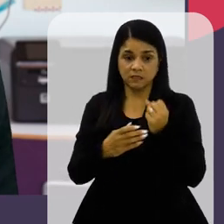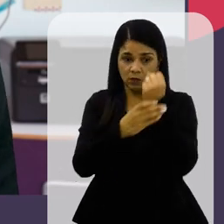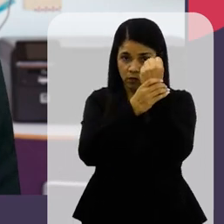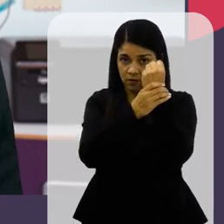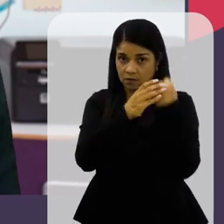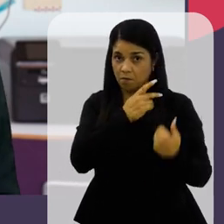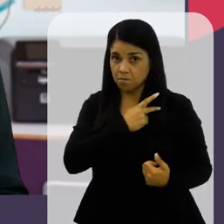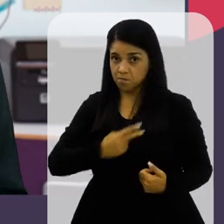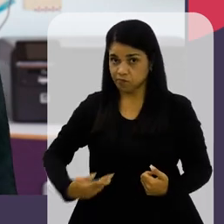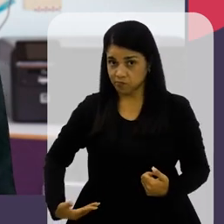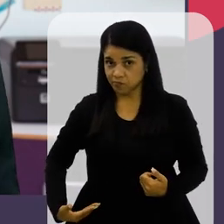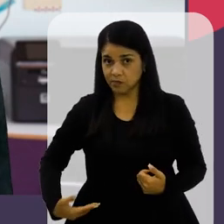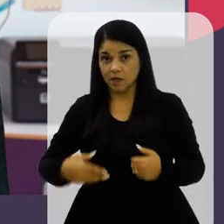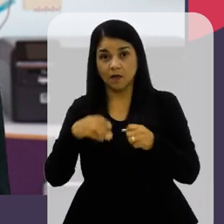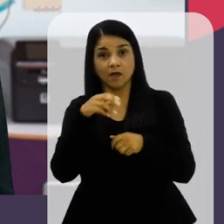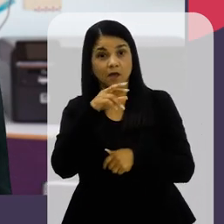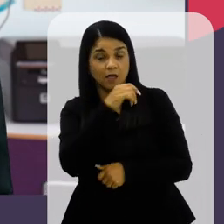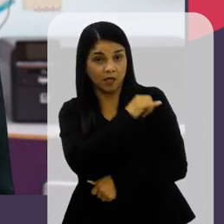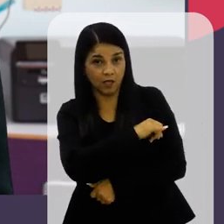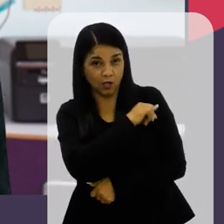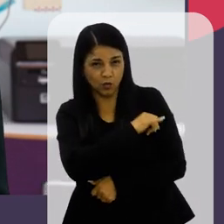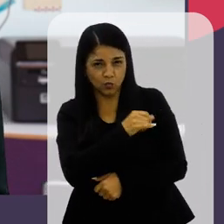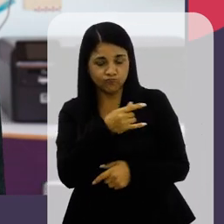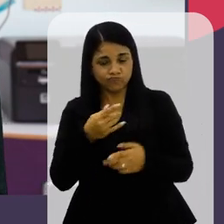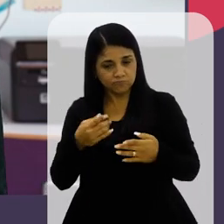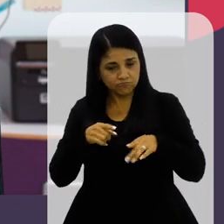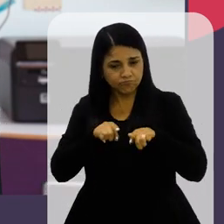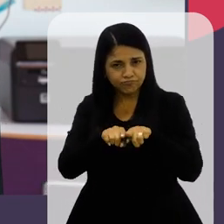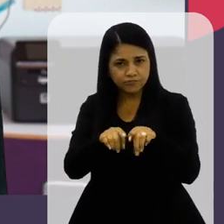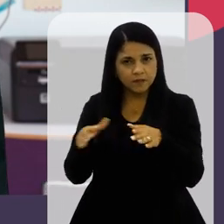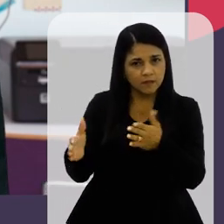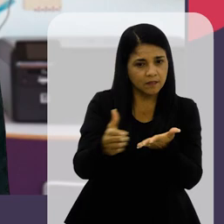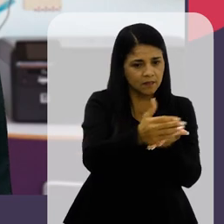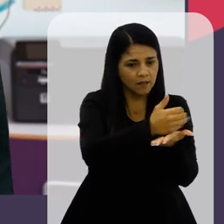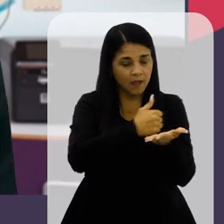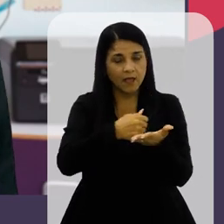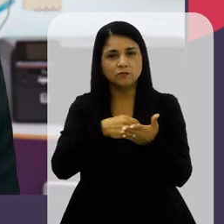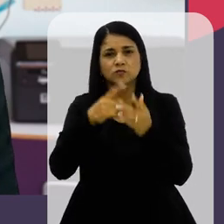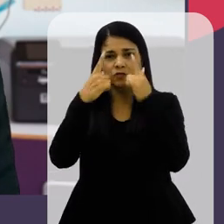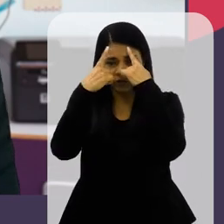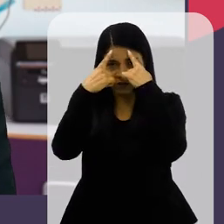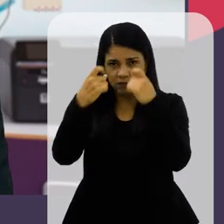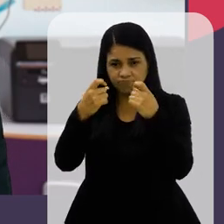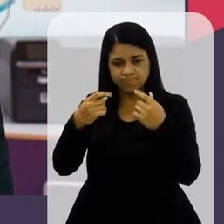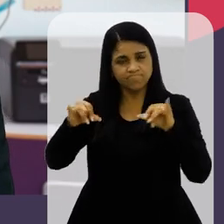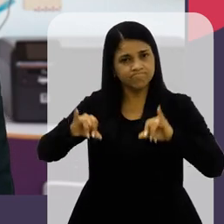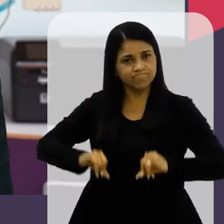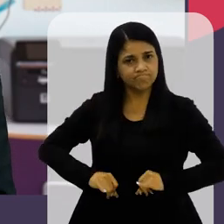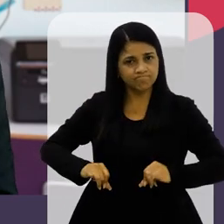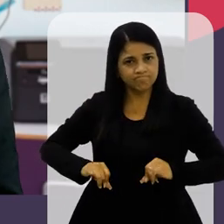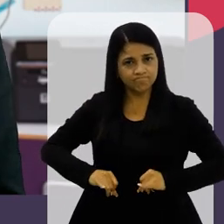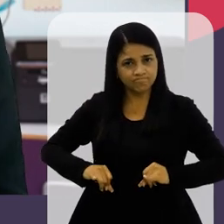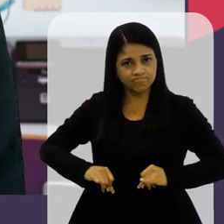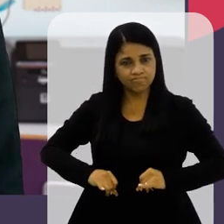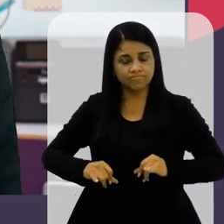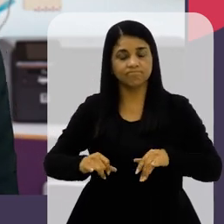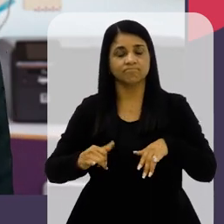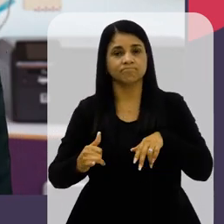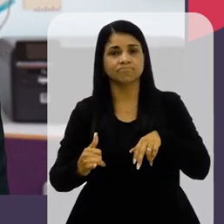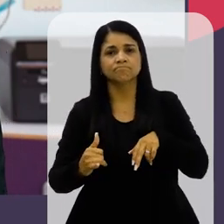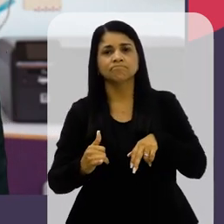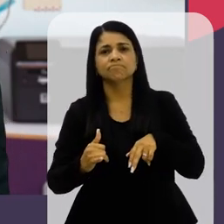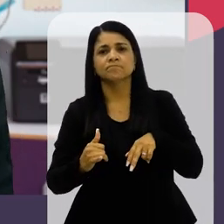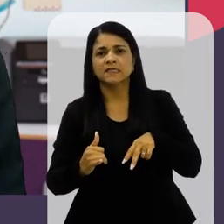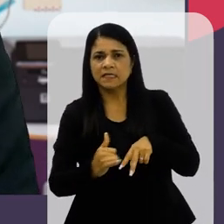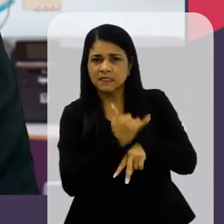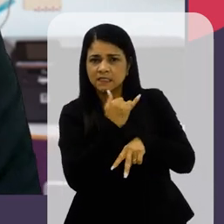Rio, né? E cruzaram dados, chegaram à conclusão que quem mais sofre com a criminalidade são as mulheres Mulheres negras e